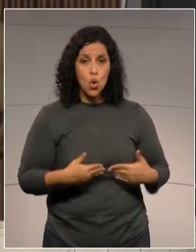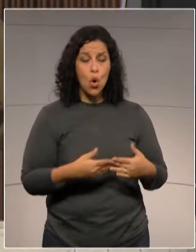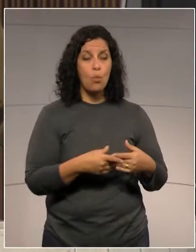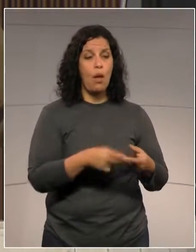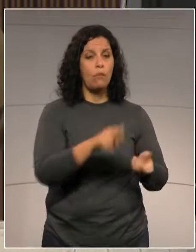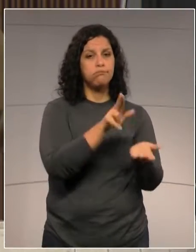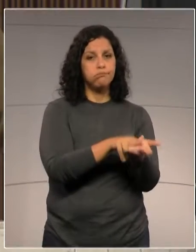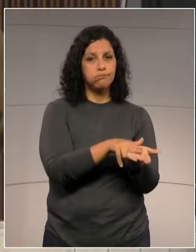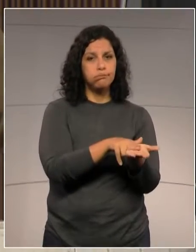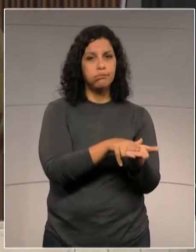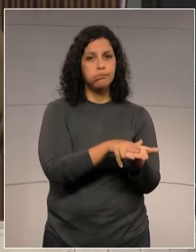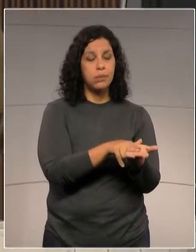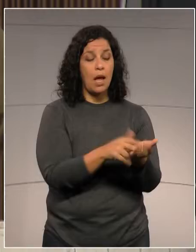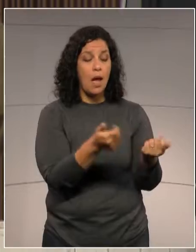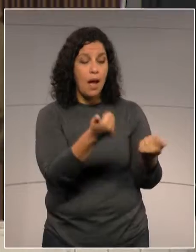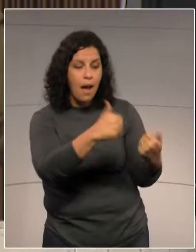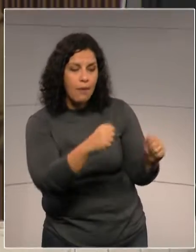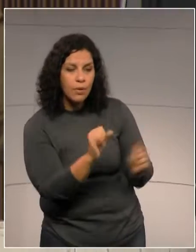liberado